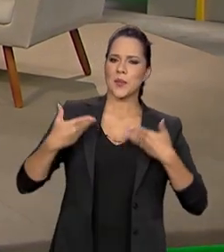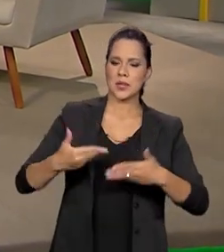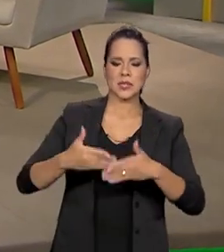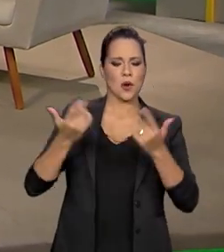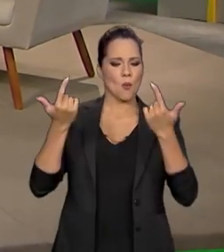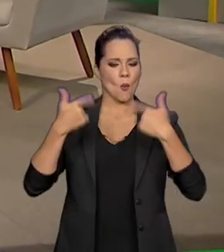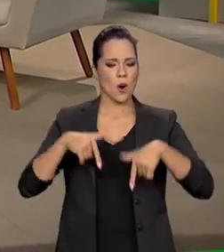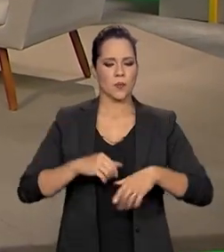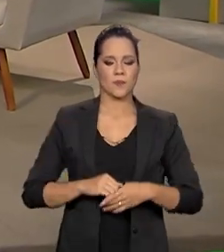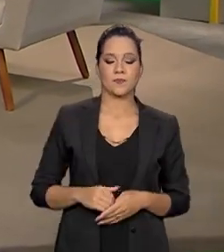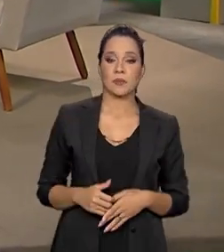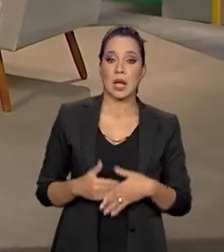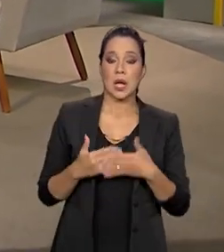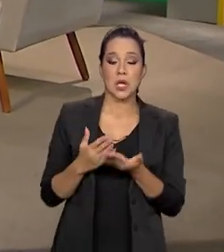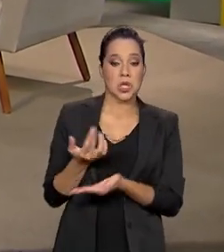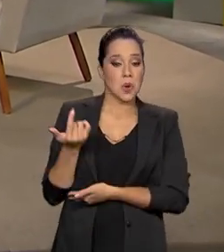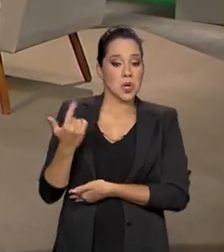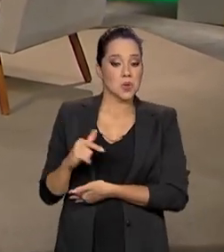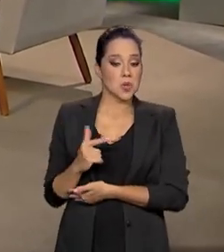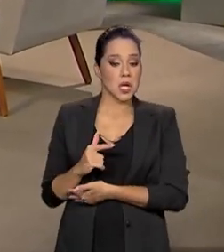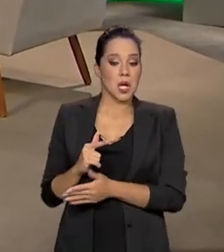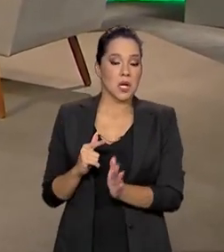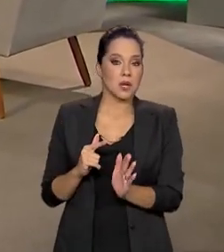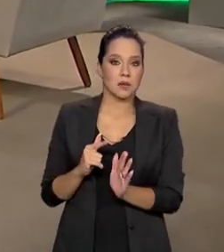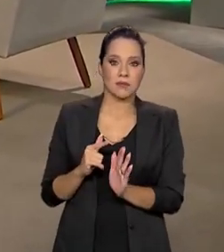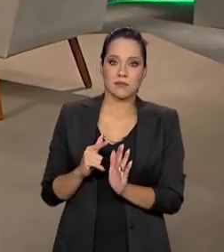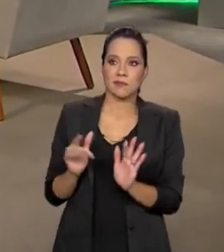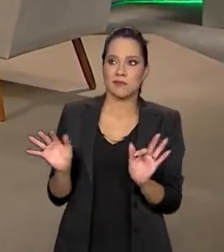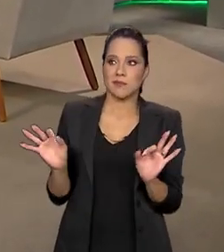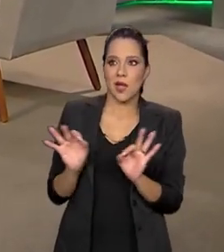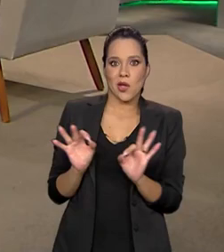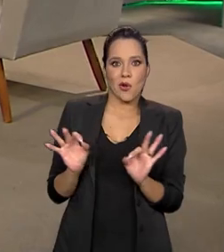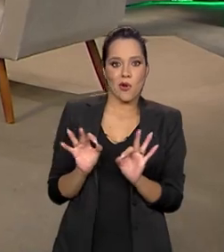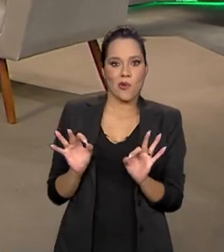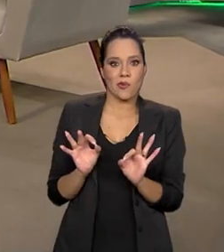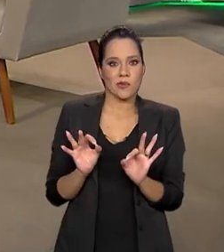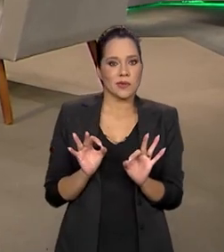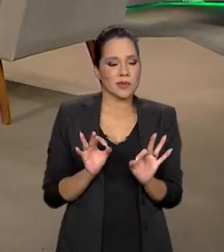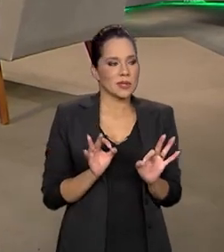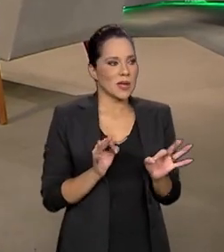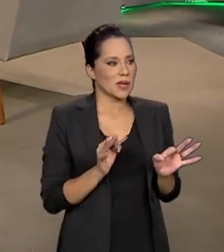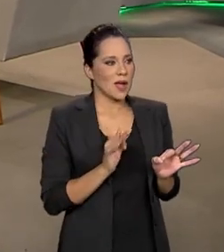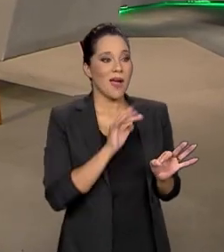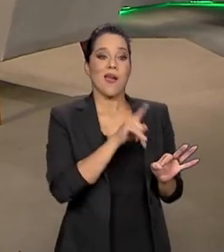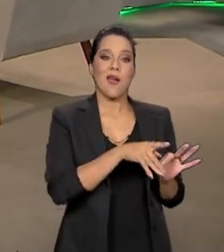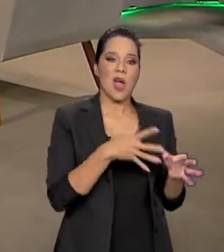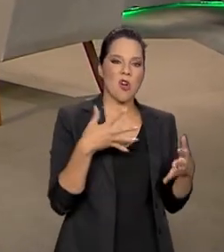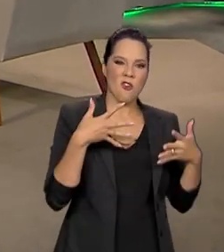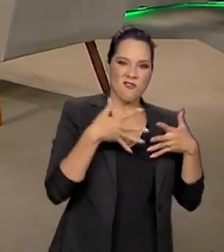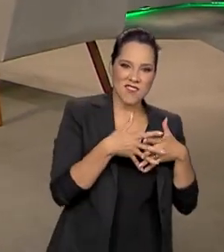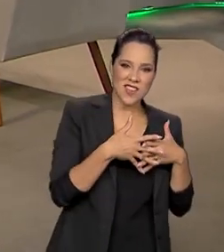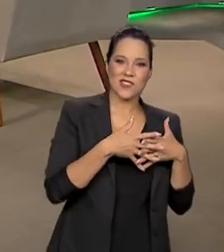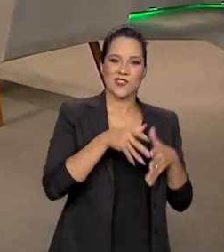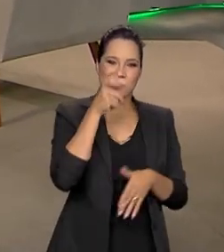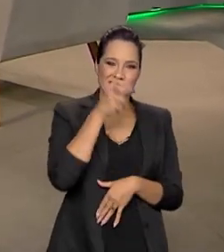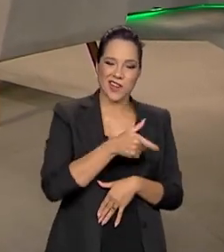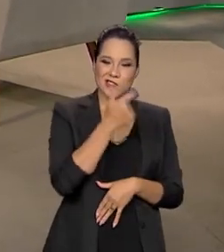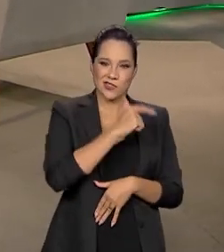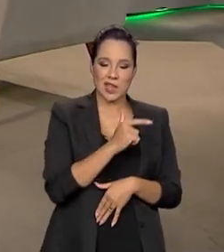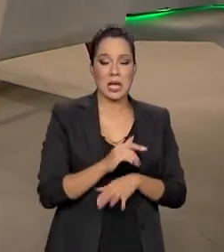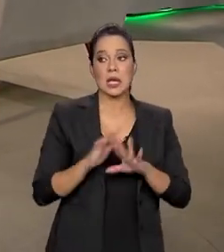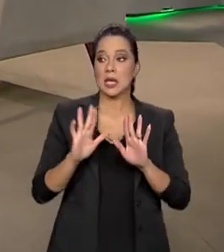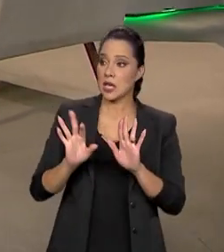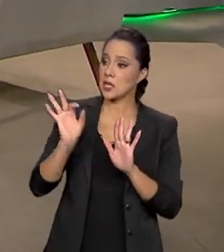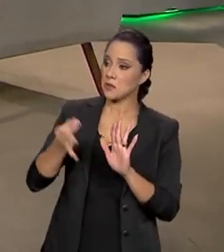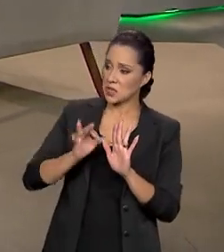isento. Então, ele não tem nenhum tipo de conflito de interesse em relação a esses